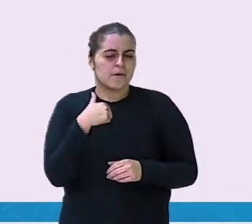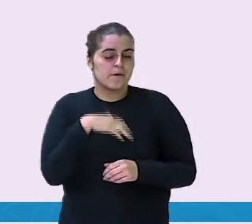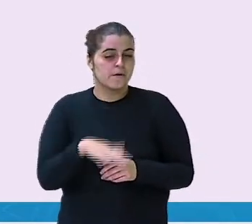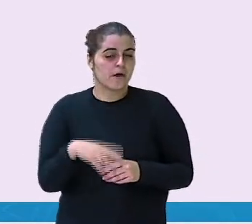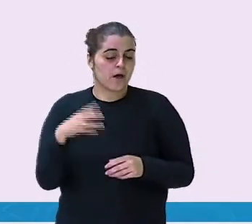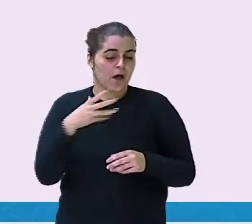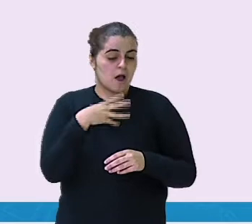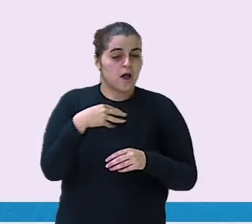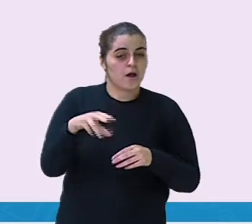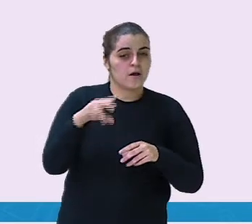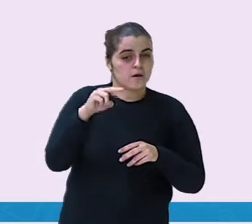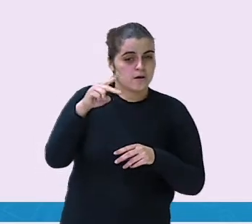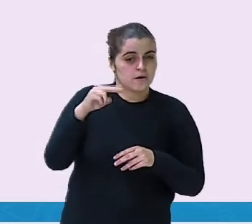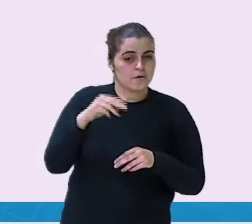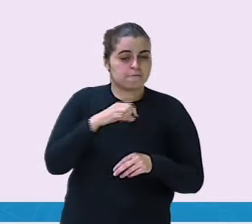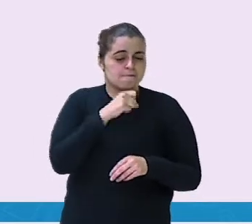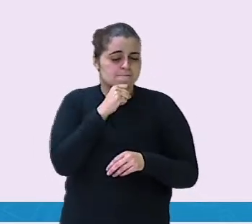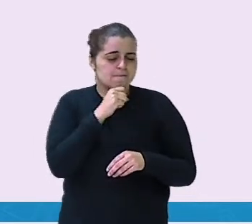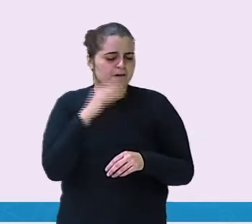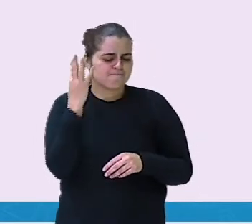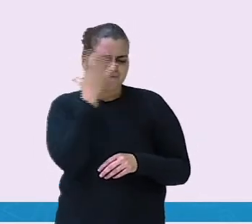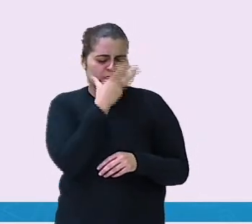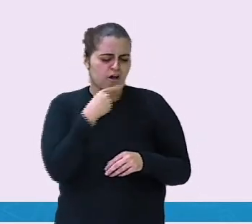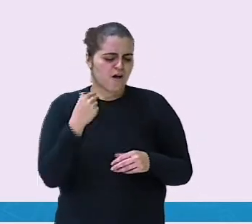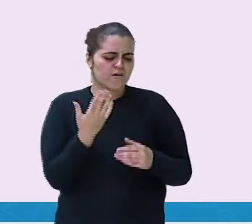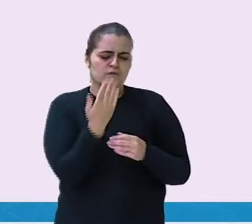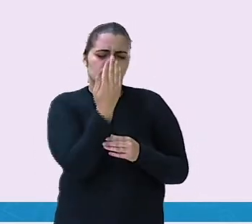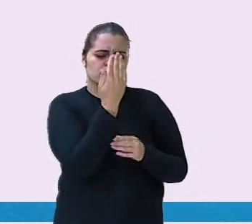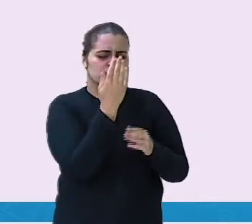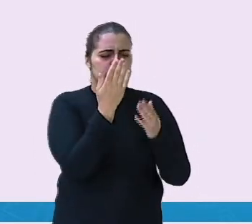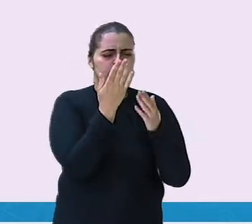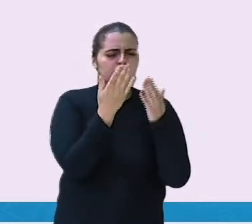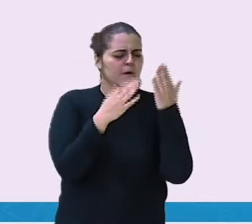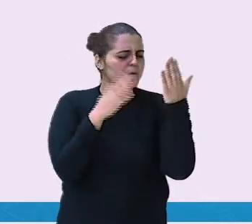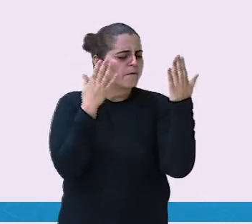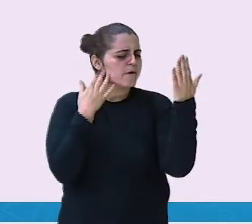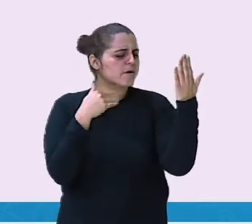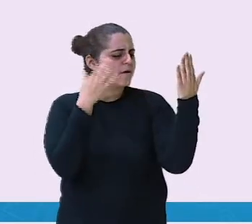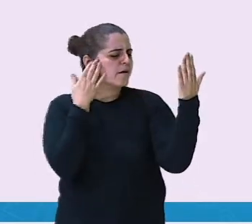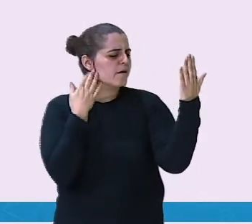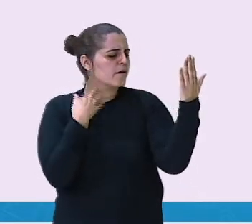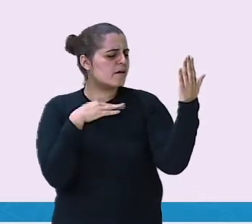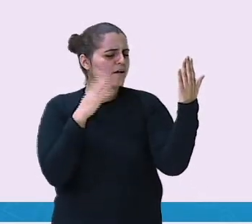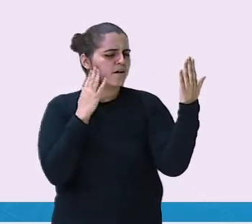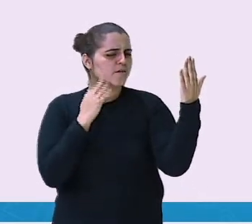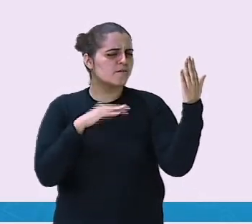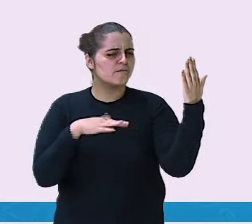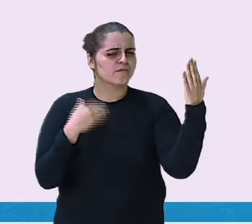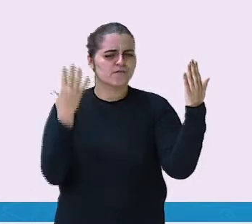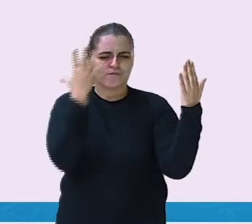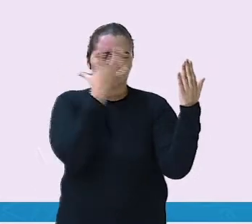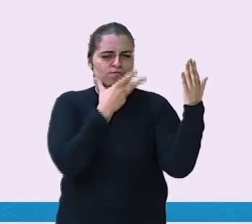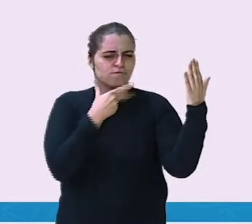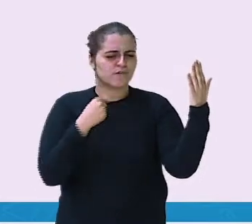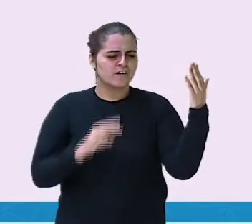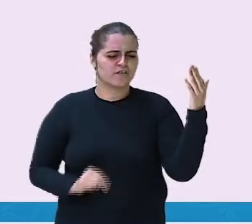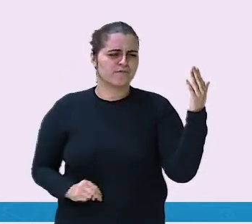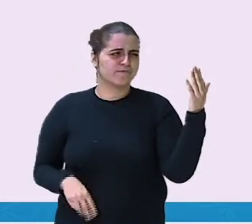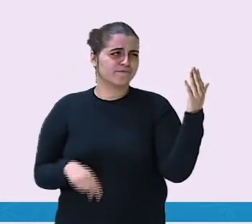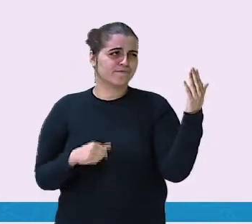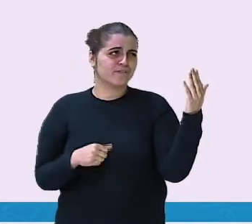adiantava nada passar o dia se olhando no espelho, porque a cara dela ia sempre